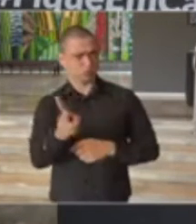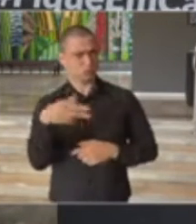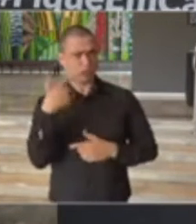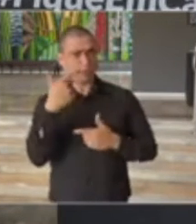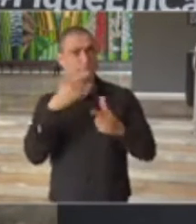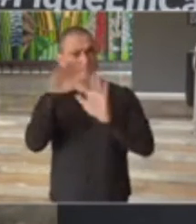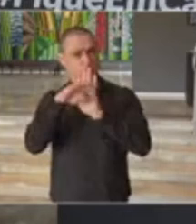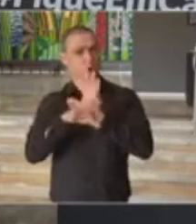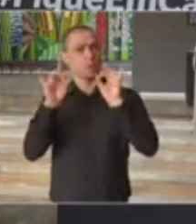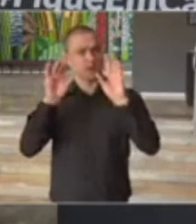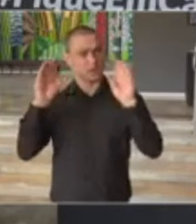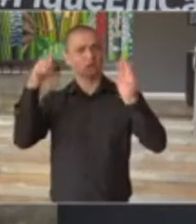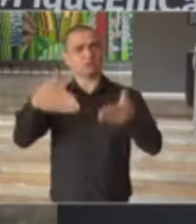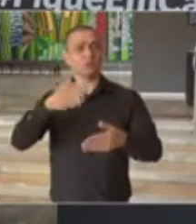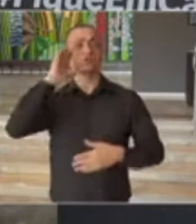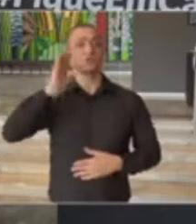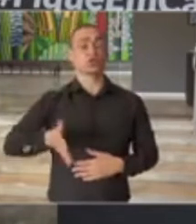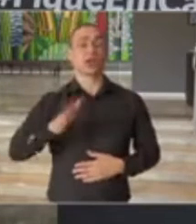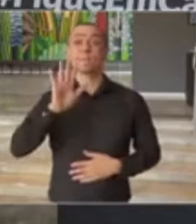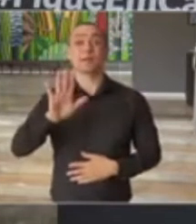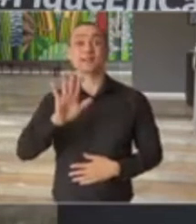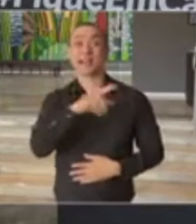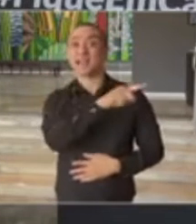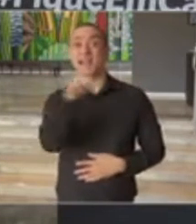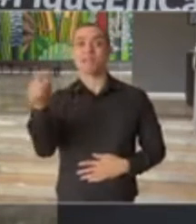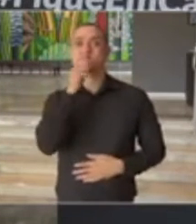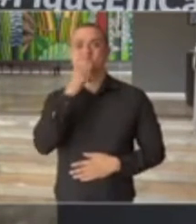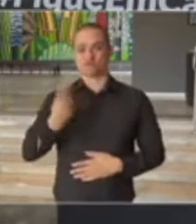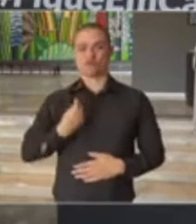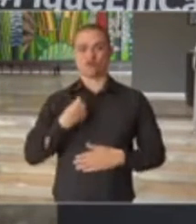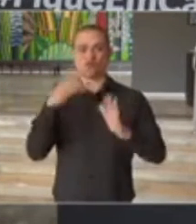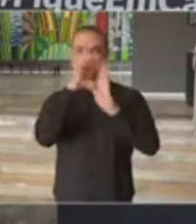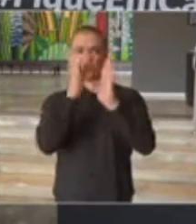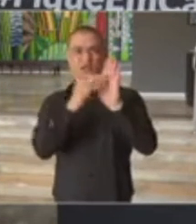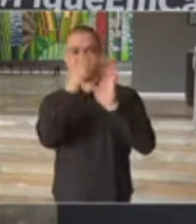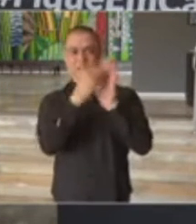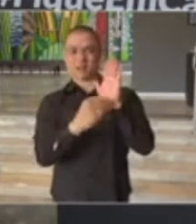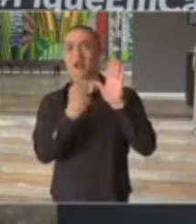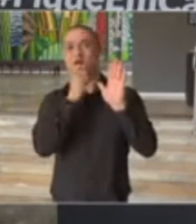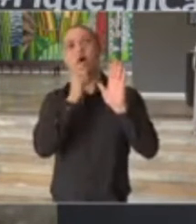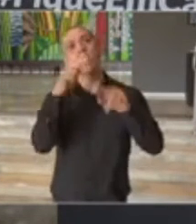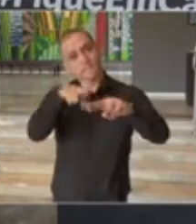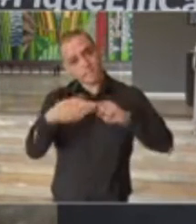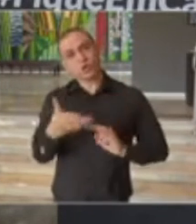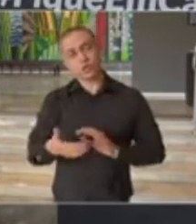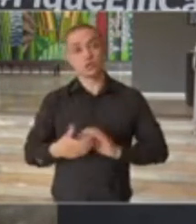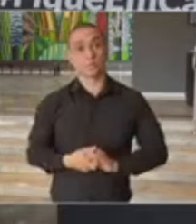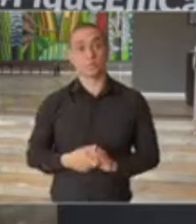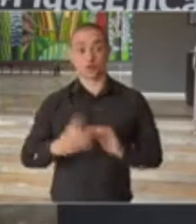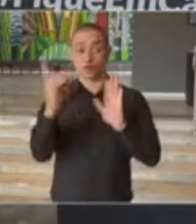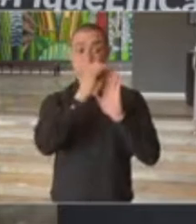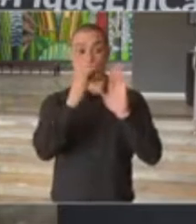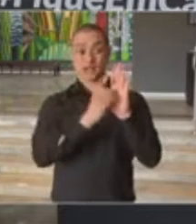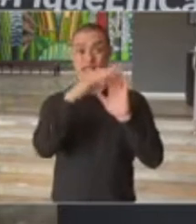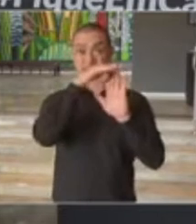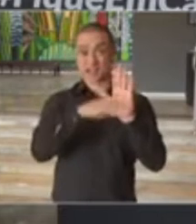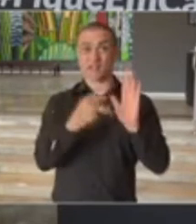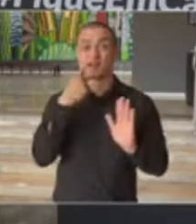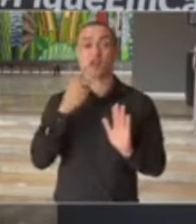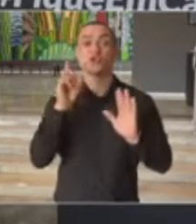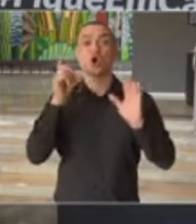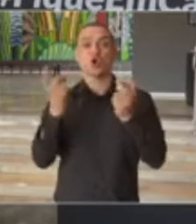nós temos protocolos, por isso que elas não estão presentes no decreto do Plano São Paulo. No decreto nós falamos de